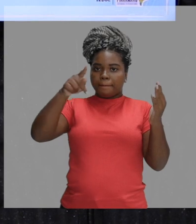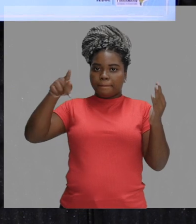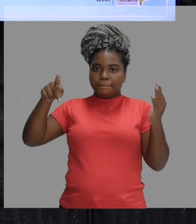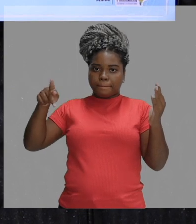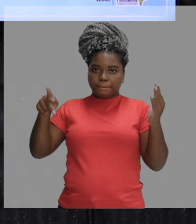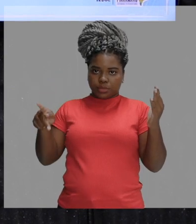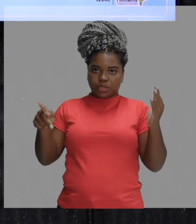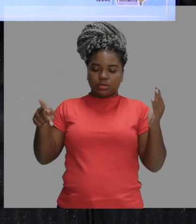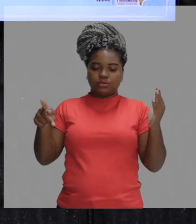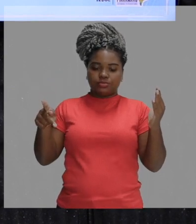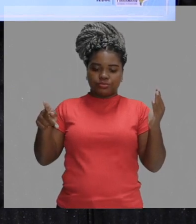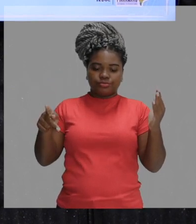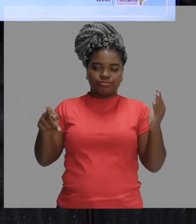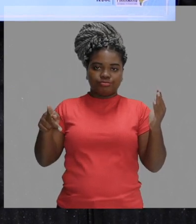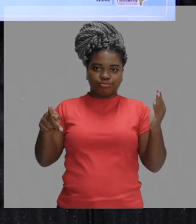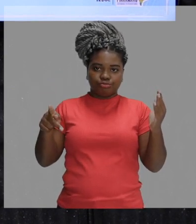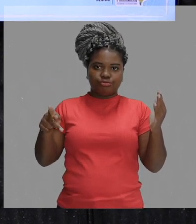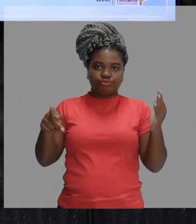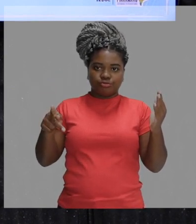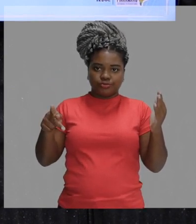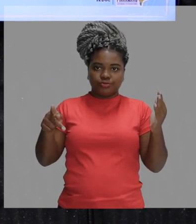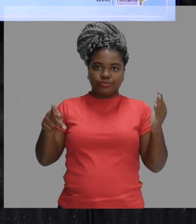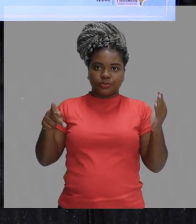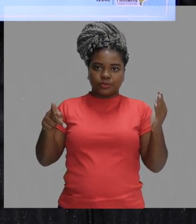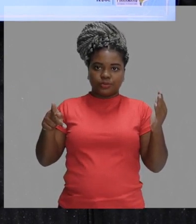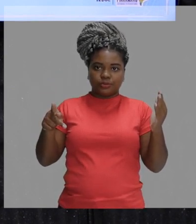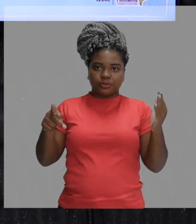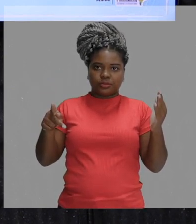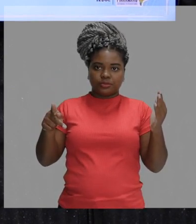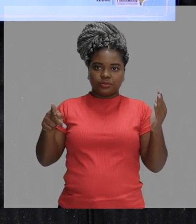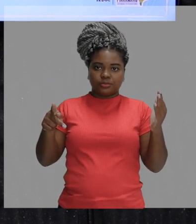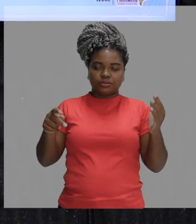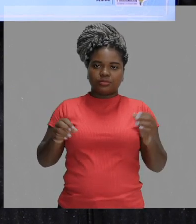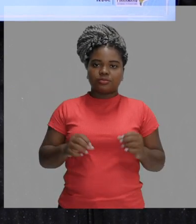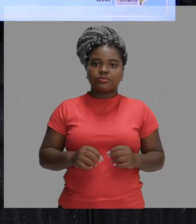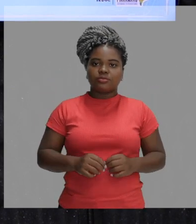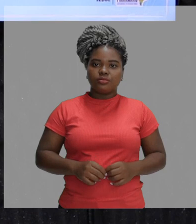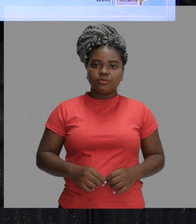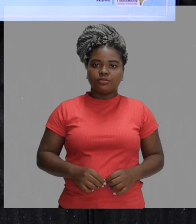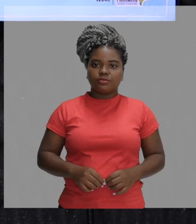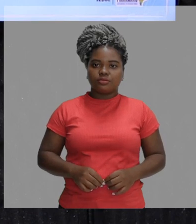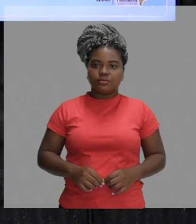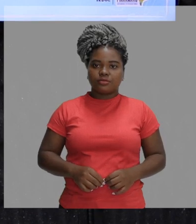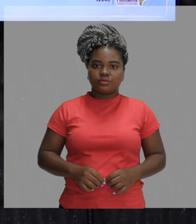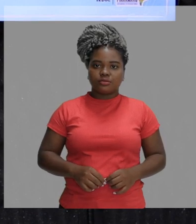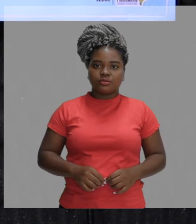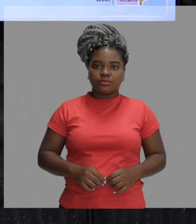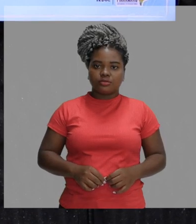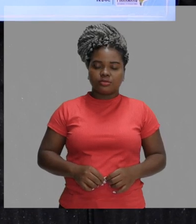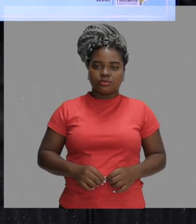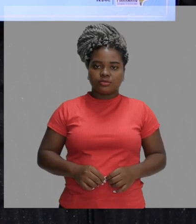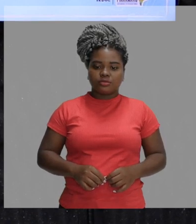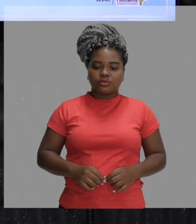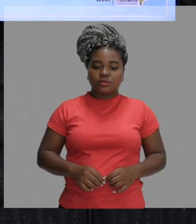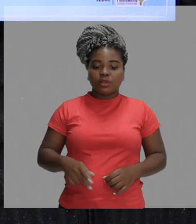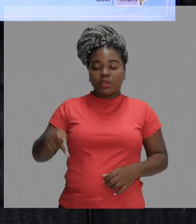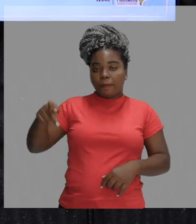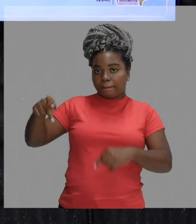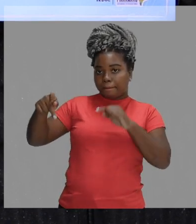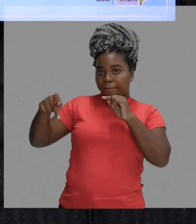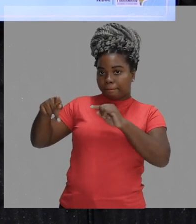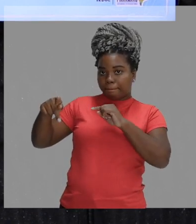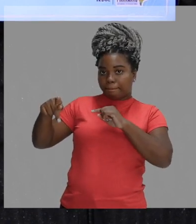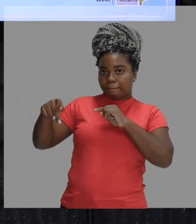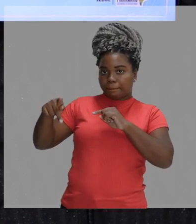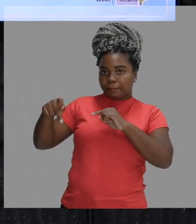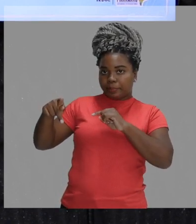mesmo batendo nos espelhos, sendo refletido pelos espelhos, ele chega até o ponto P. E o do ponto P,